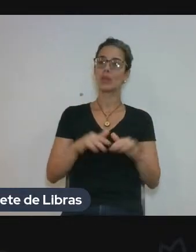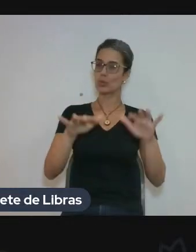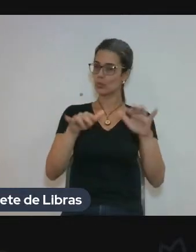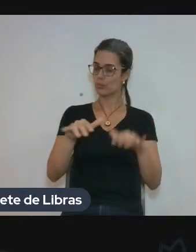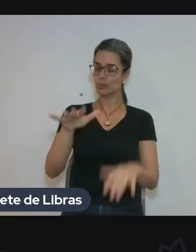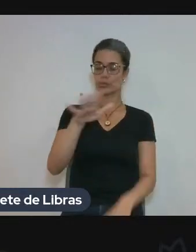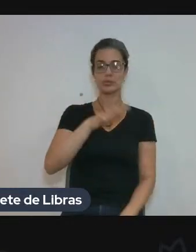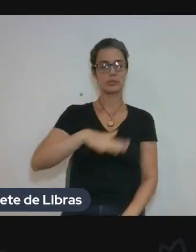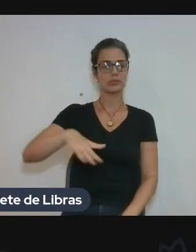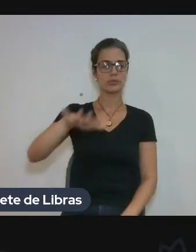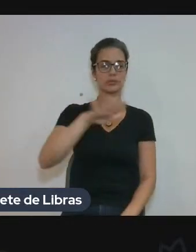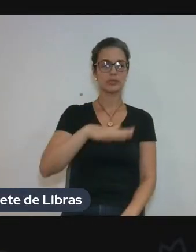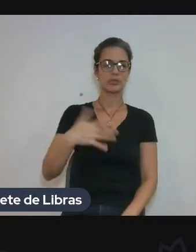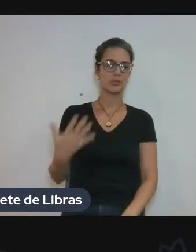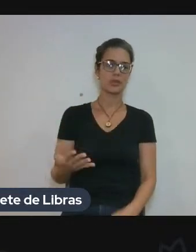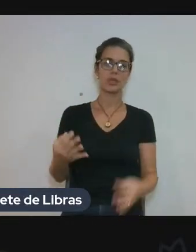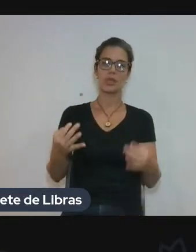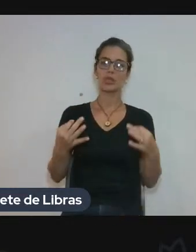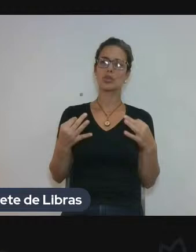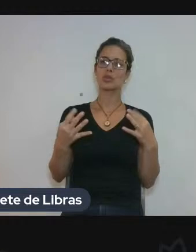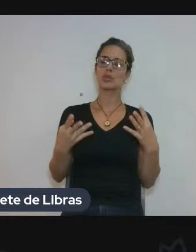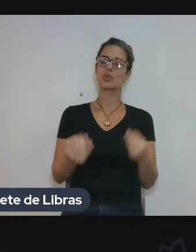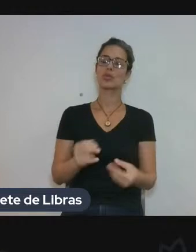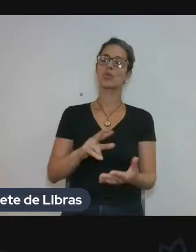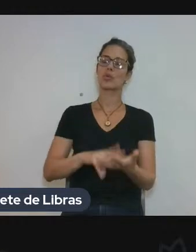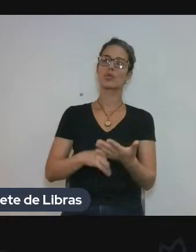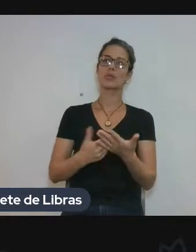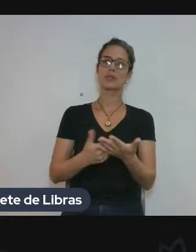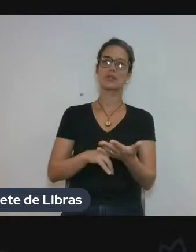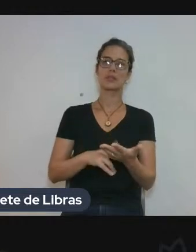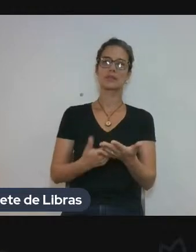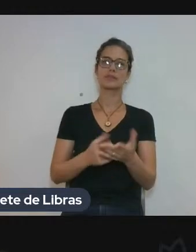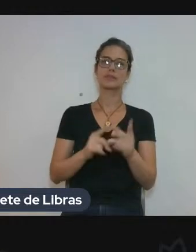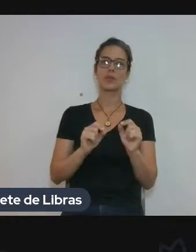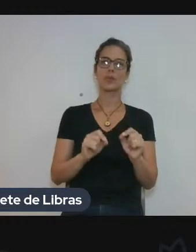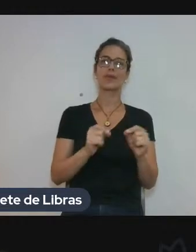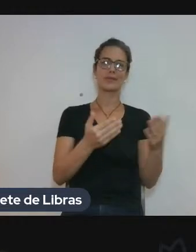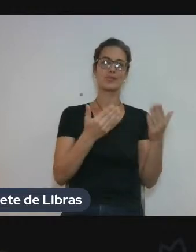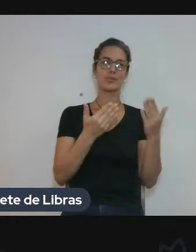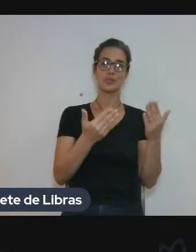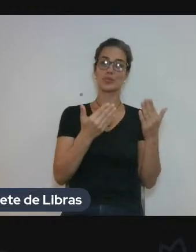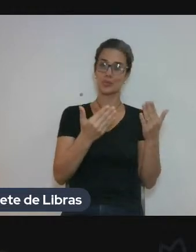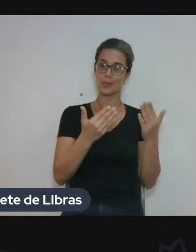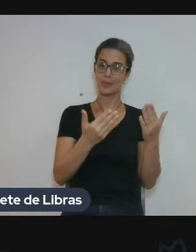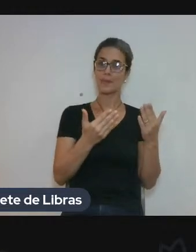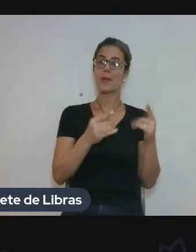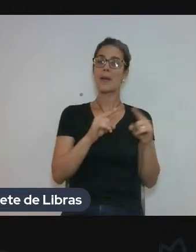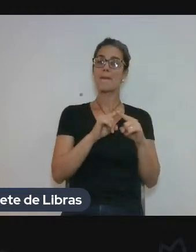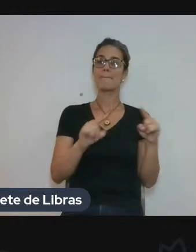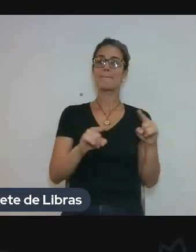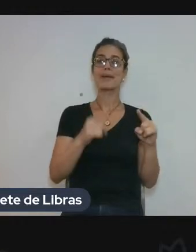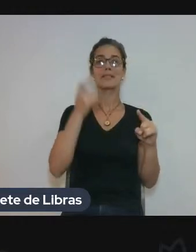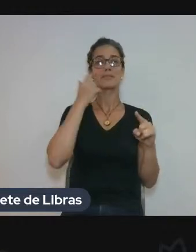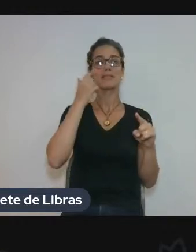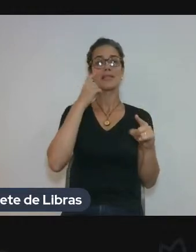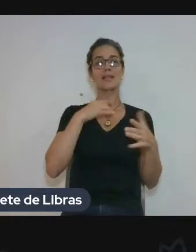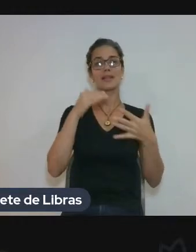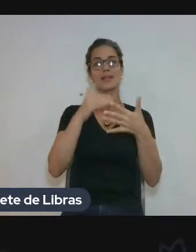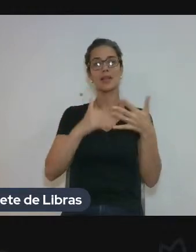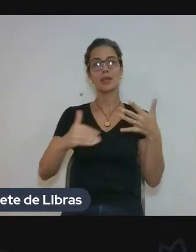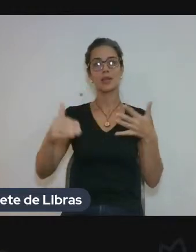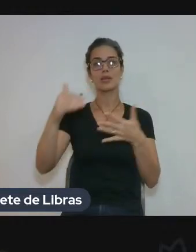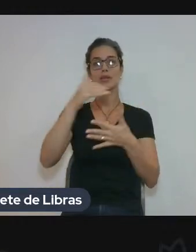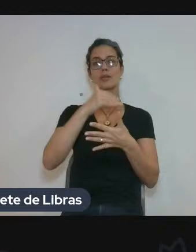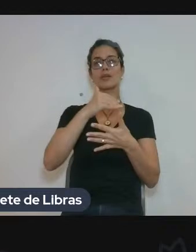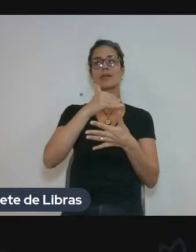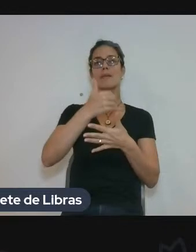toda tradução vai ser sempre um motivo de suspeita, mas pensar nesse status da tradução